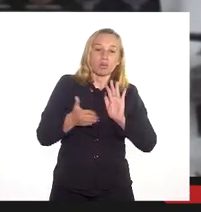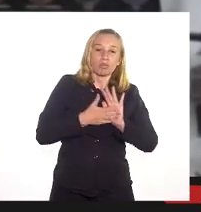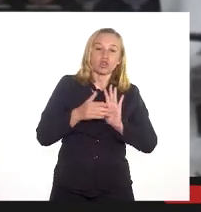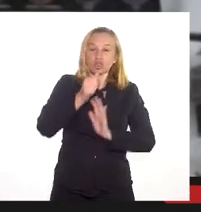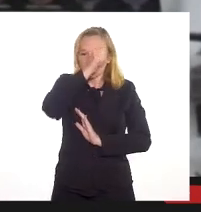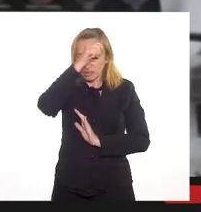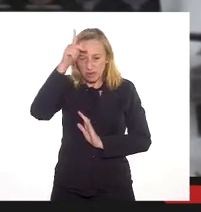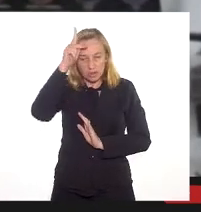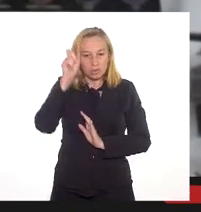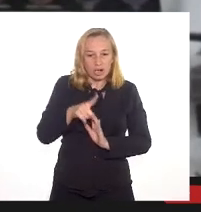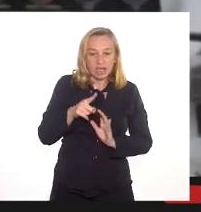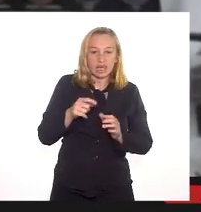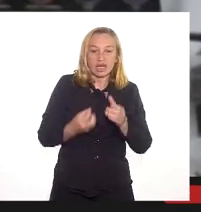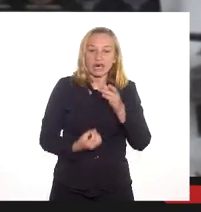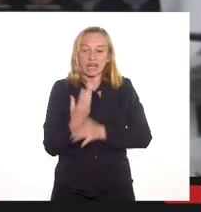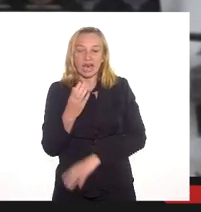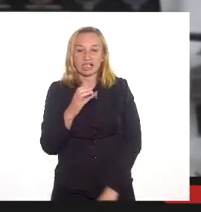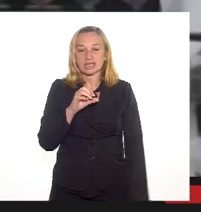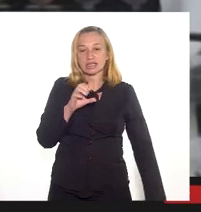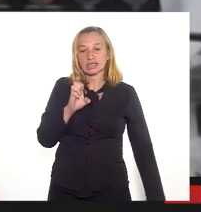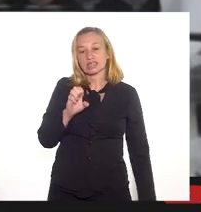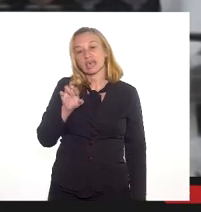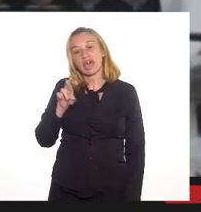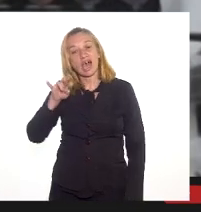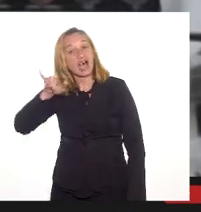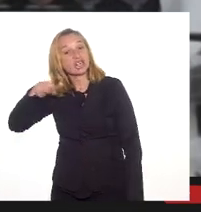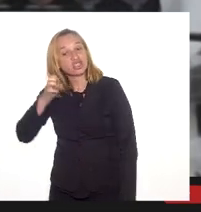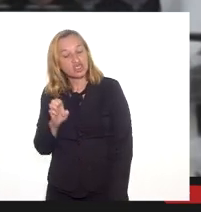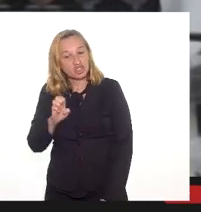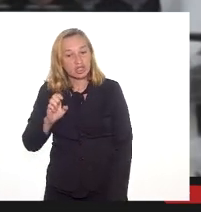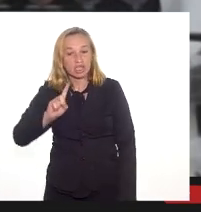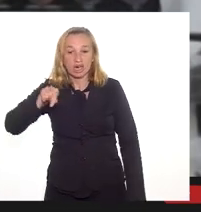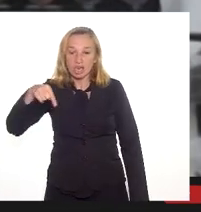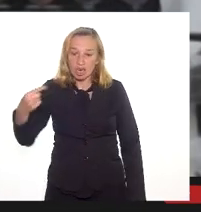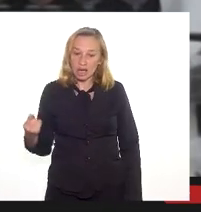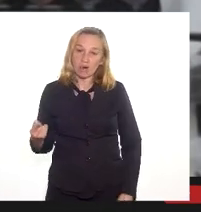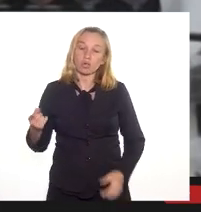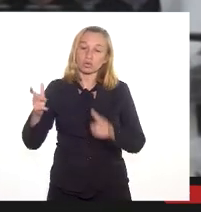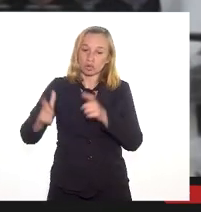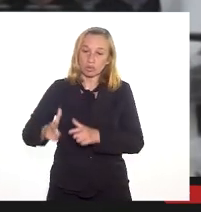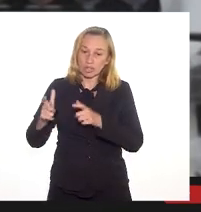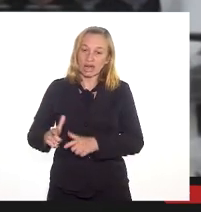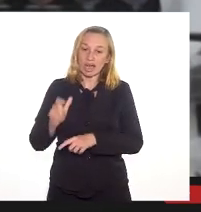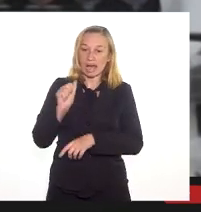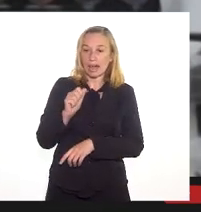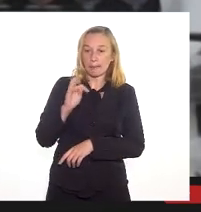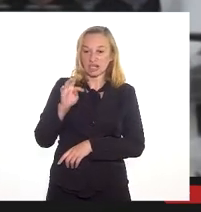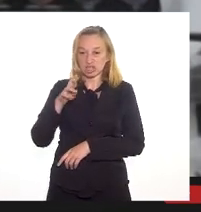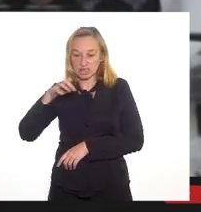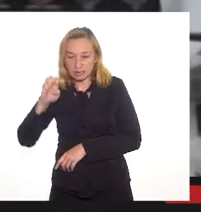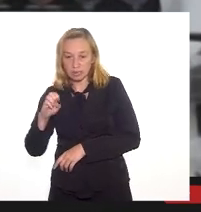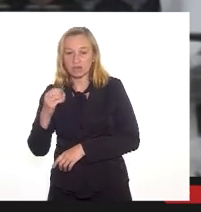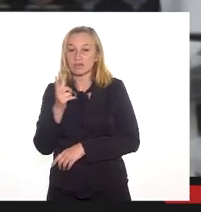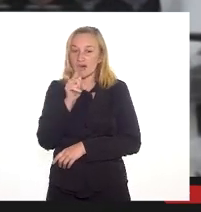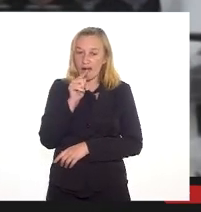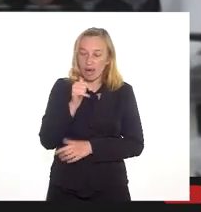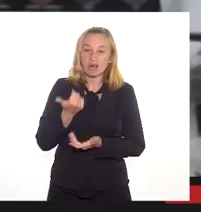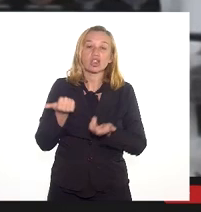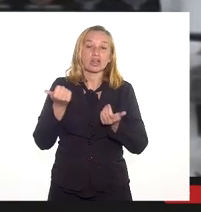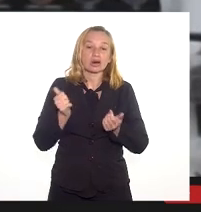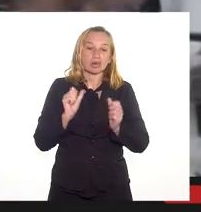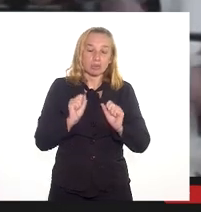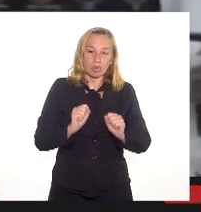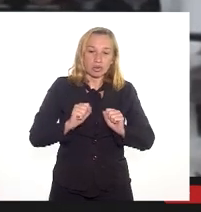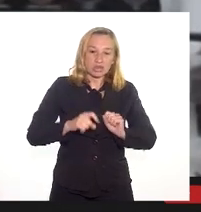prefeitura em criar o searge, que vai ser um outro centro de abastecimento, é justamente para que a possa garantir a